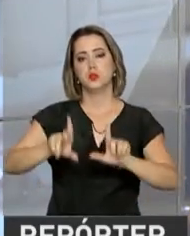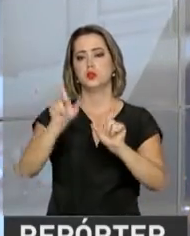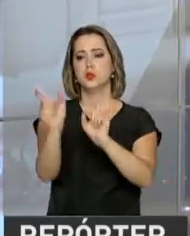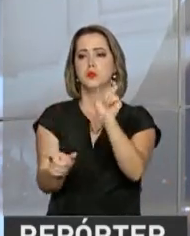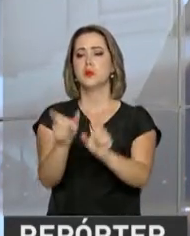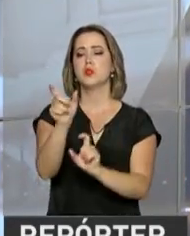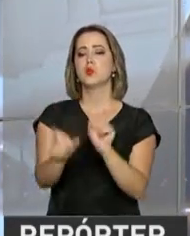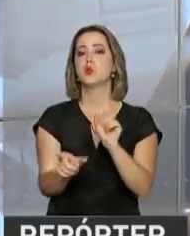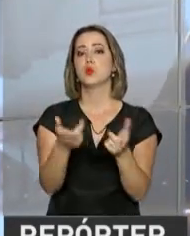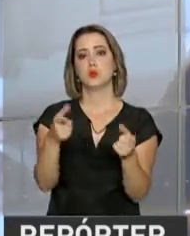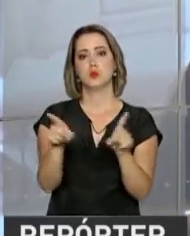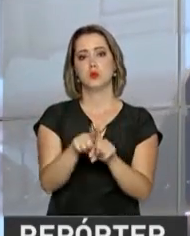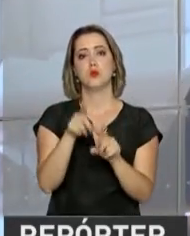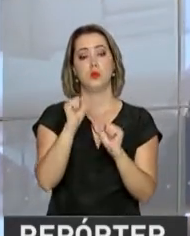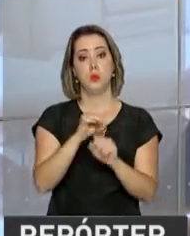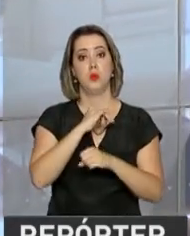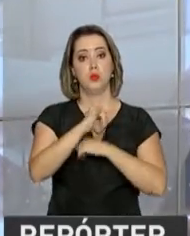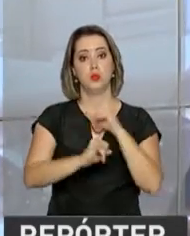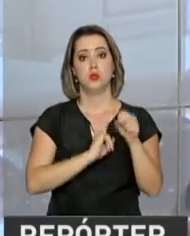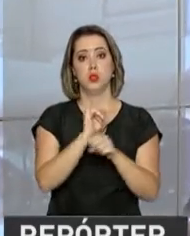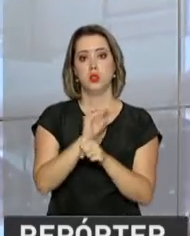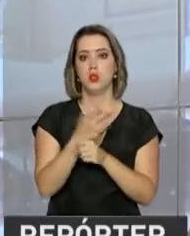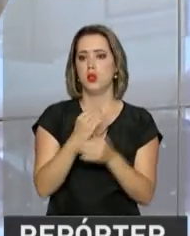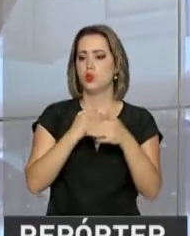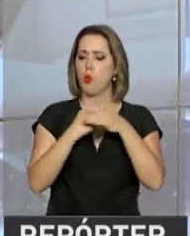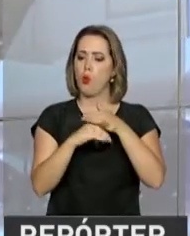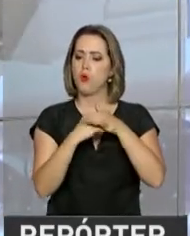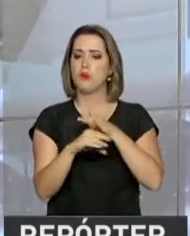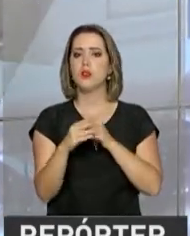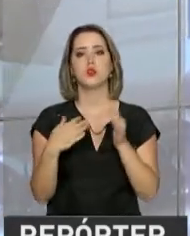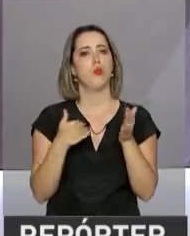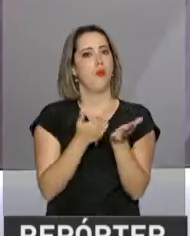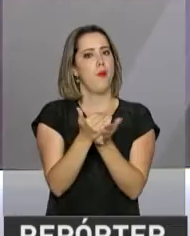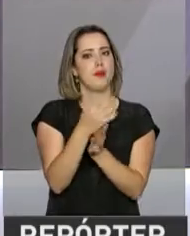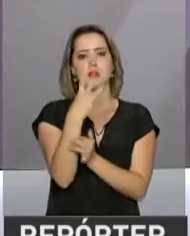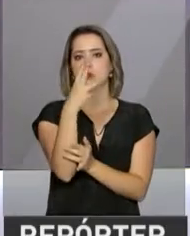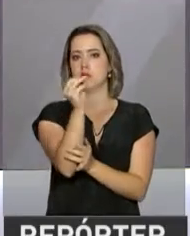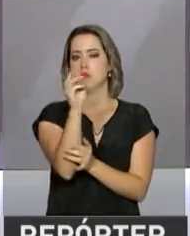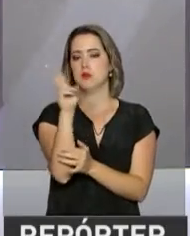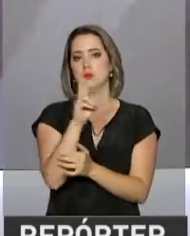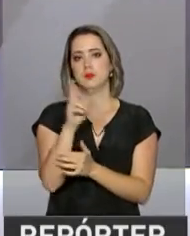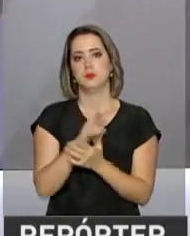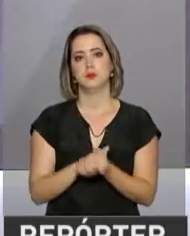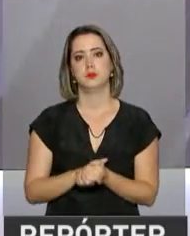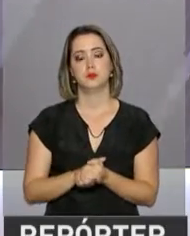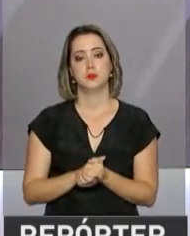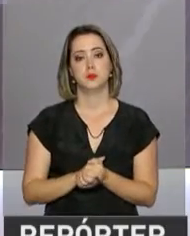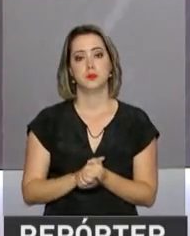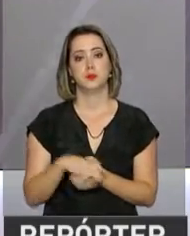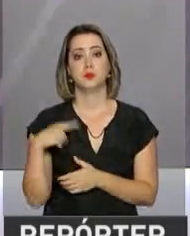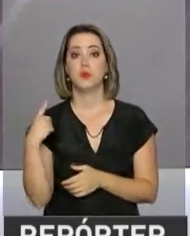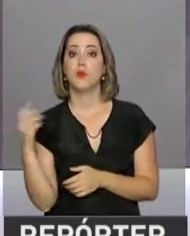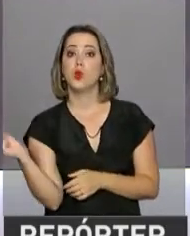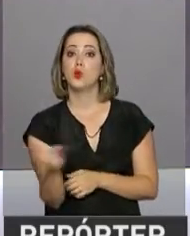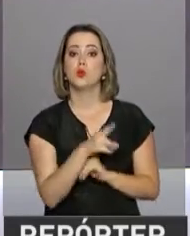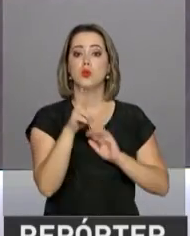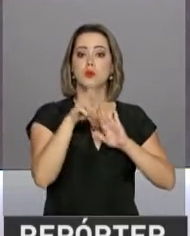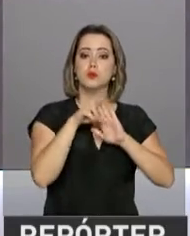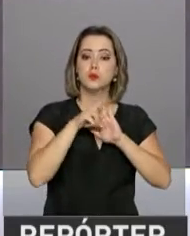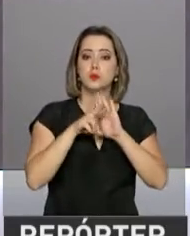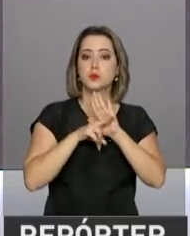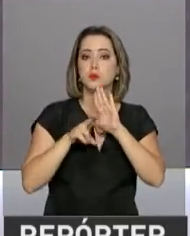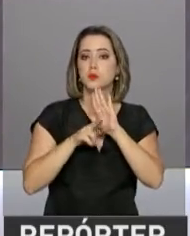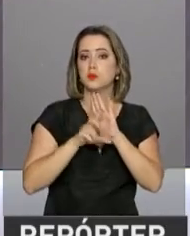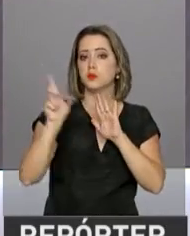por meio da internet, e podem ser feitos a partir de 30 reais. Novas regras para o cartão de crédito.